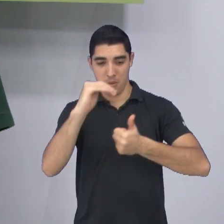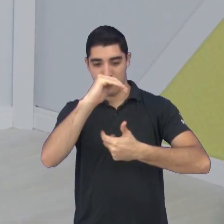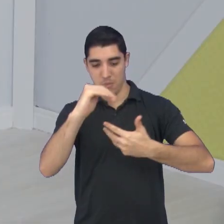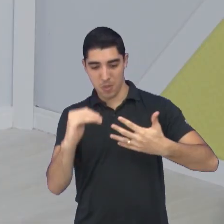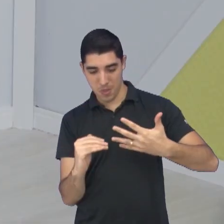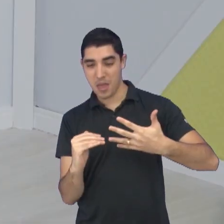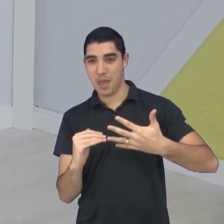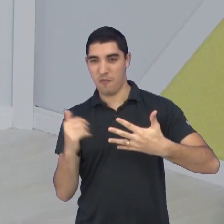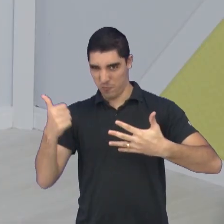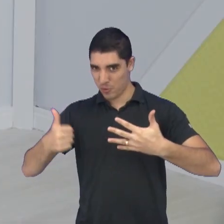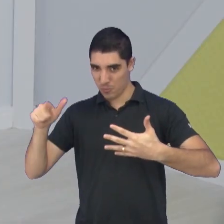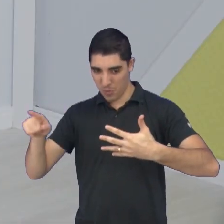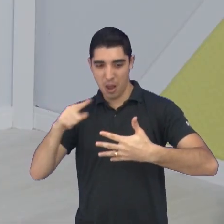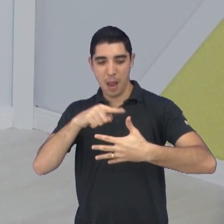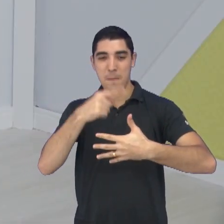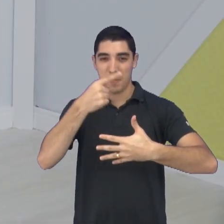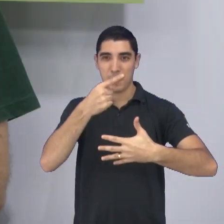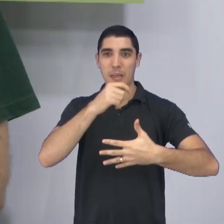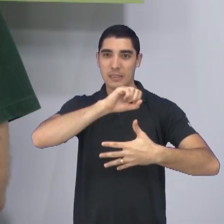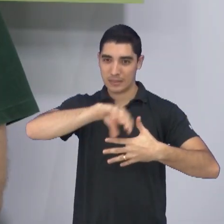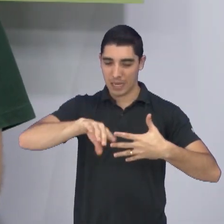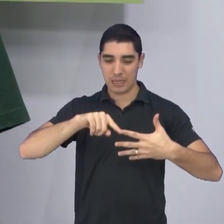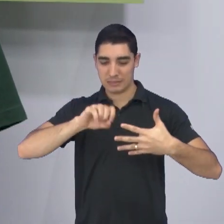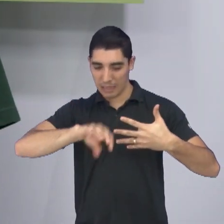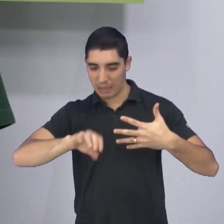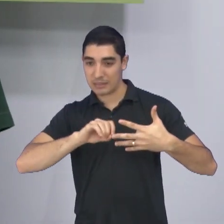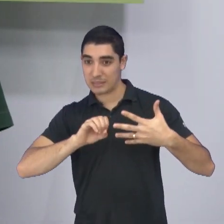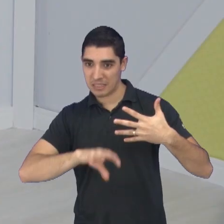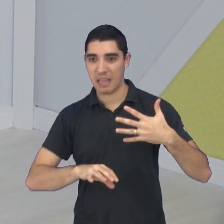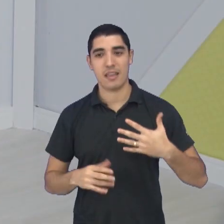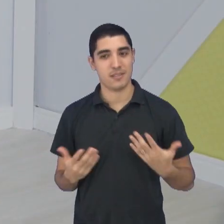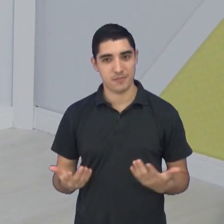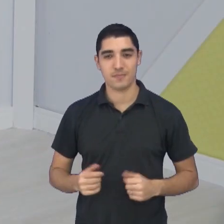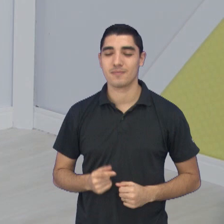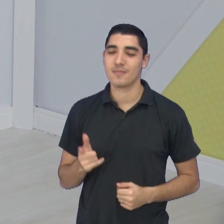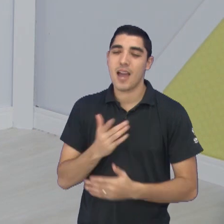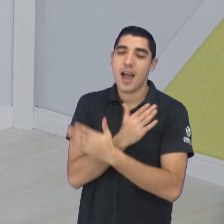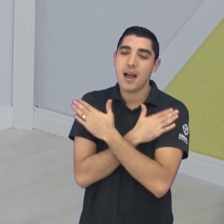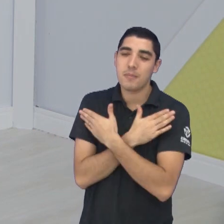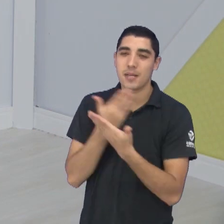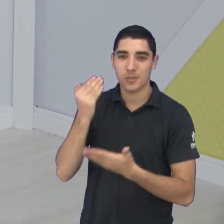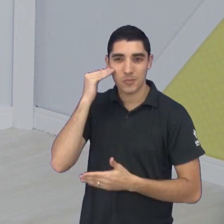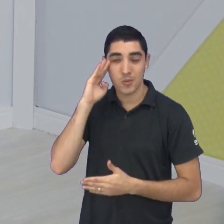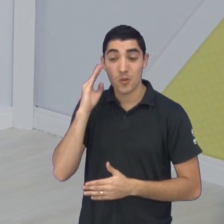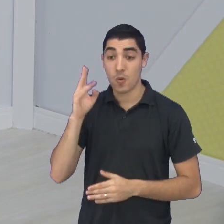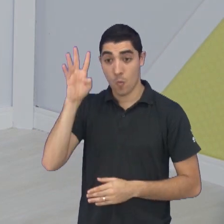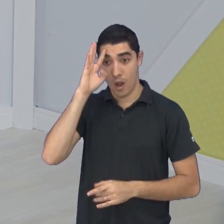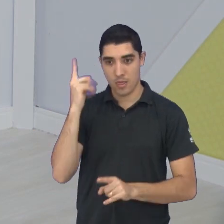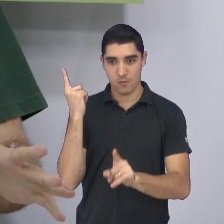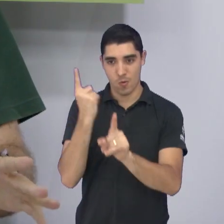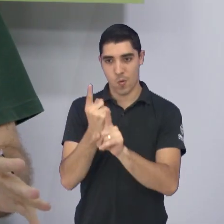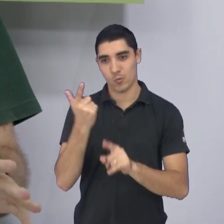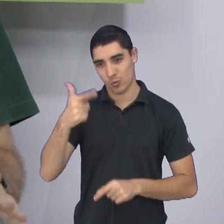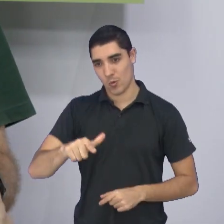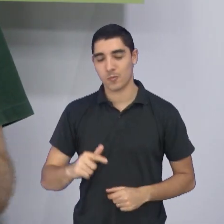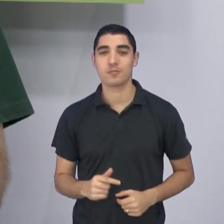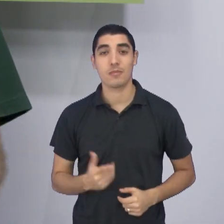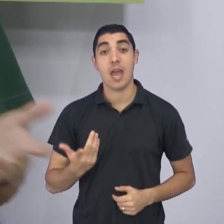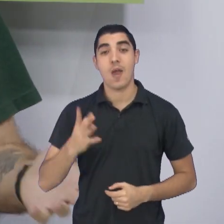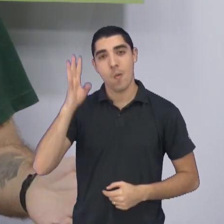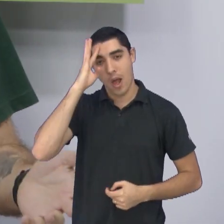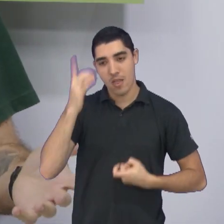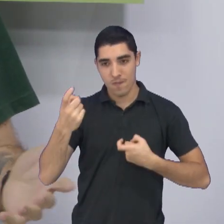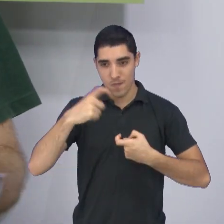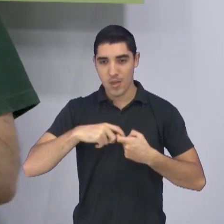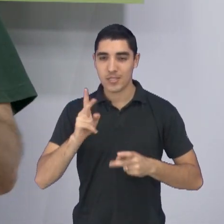é porque tá embaixo lá, classificou por último, que tá eliminado. Brunão, grande abraço pra você, quarta-feira estaremos de volta. Quarta-feira estaremos de volta,